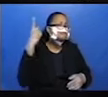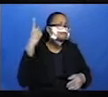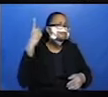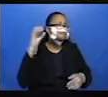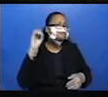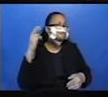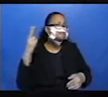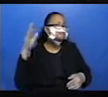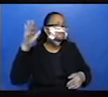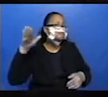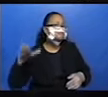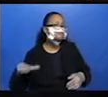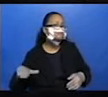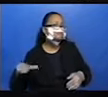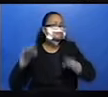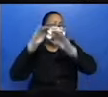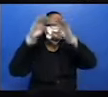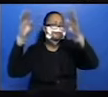mais baixos do que a estante?